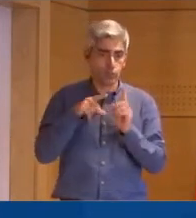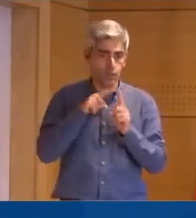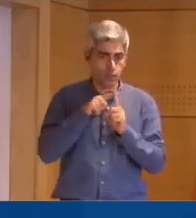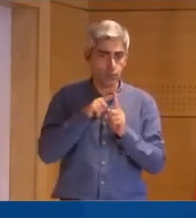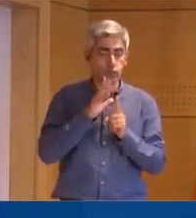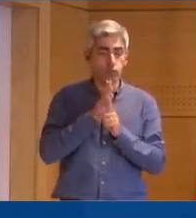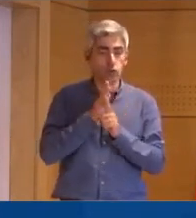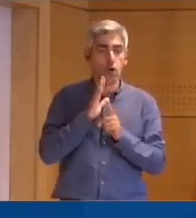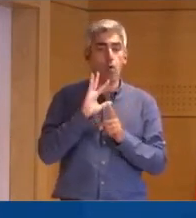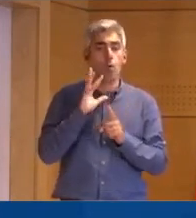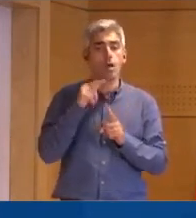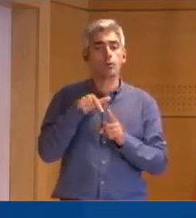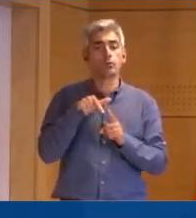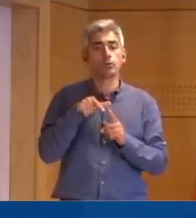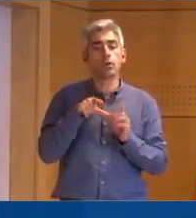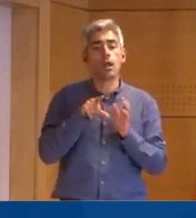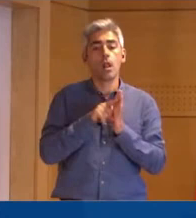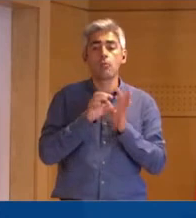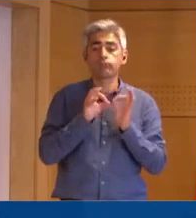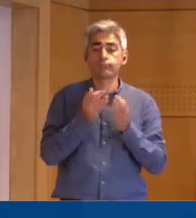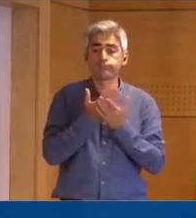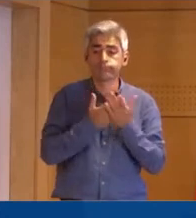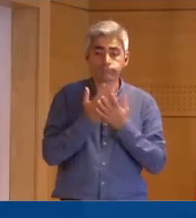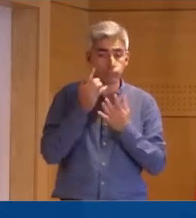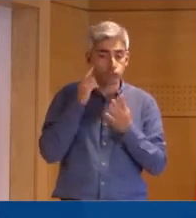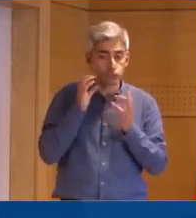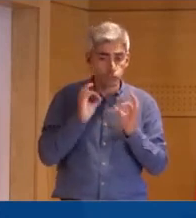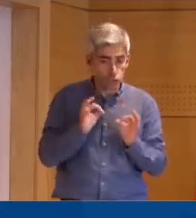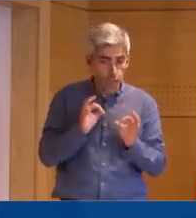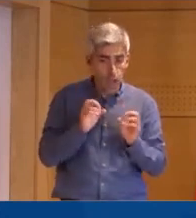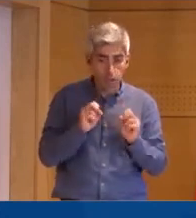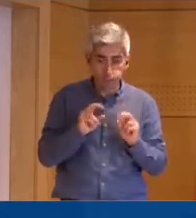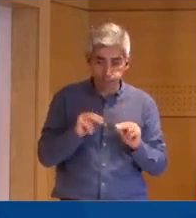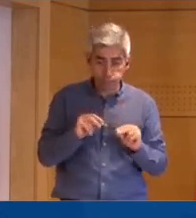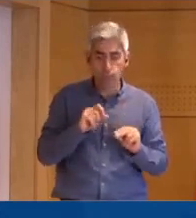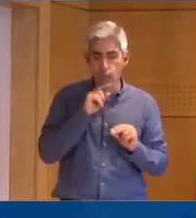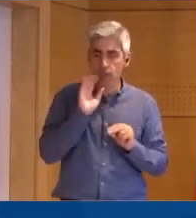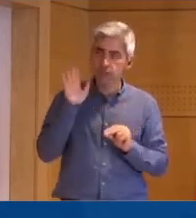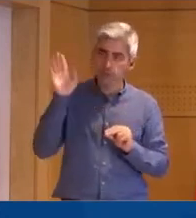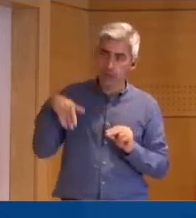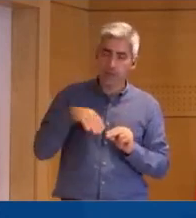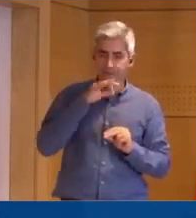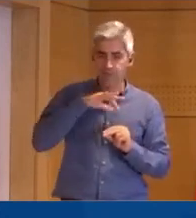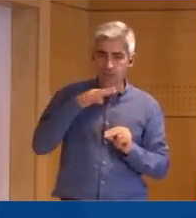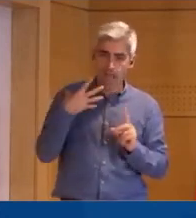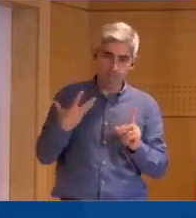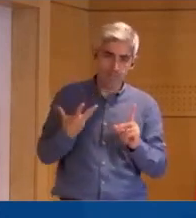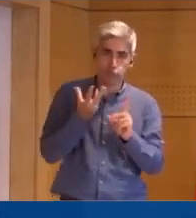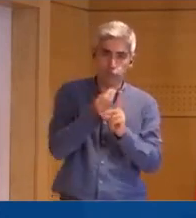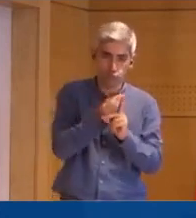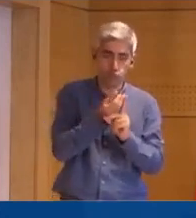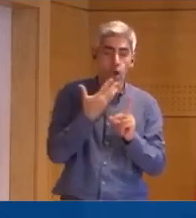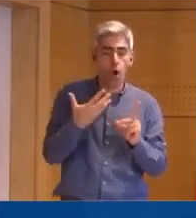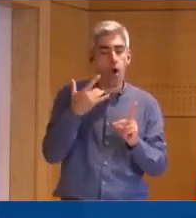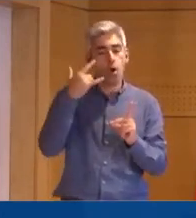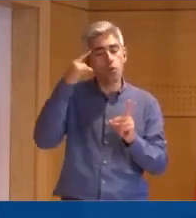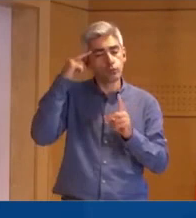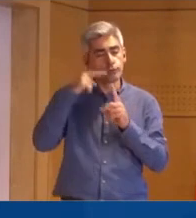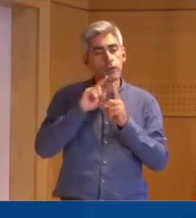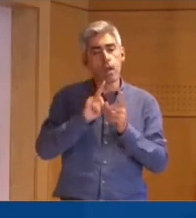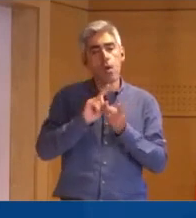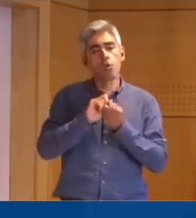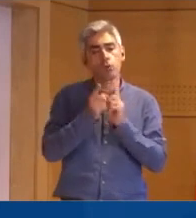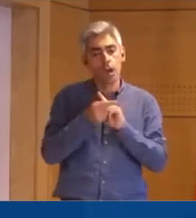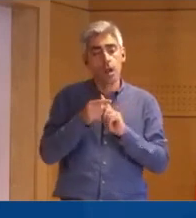e só quando está legalizada é que pode chamar a família junto de si. Aqui a ideia é que a